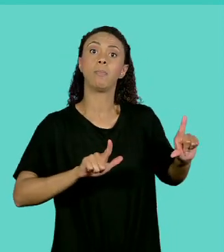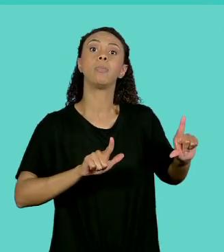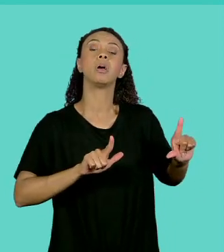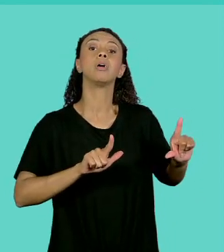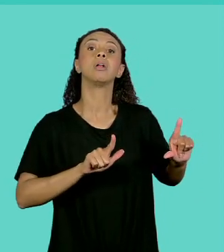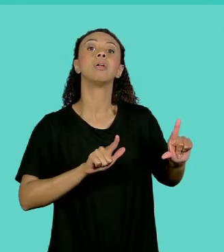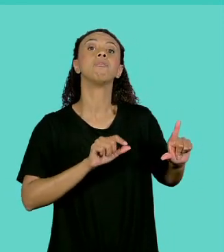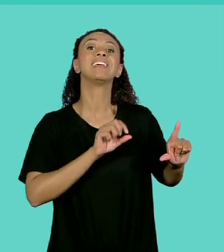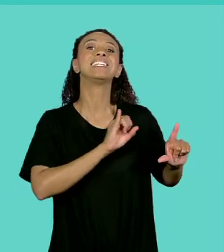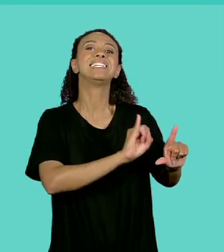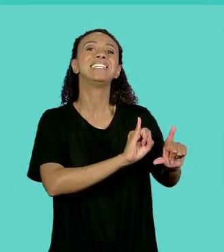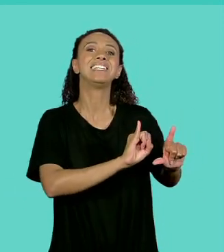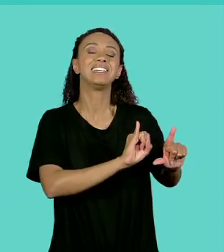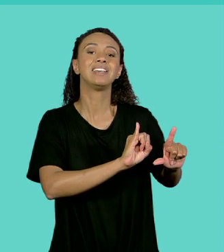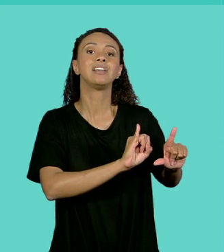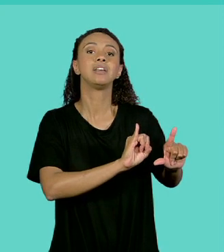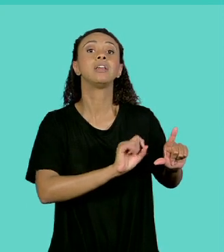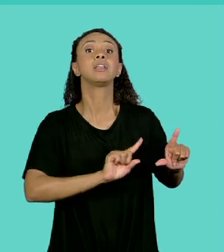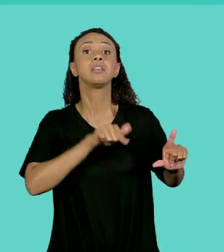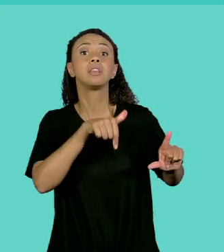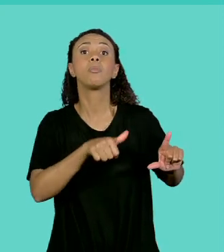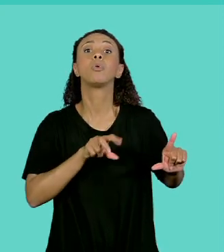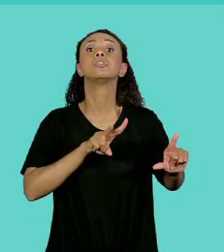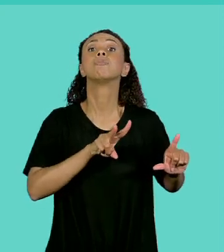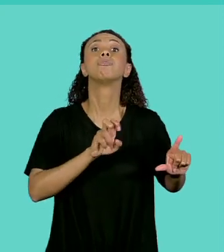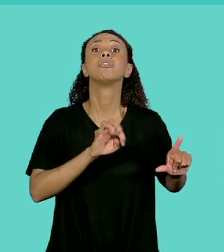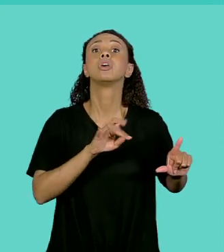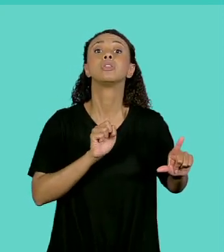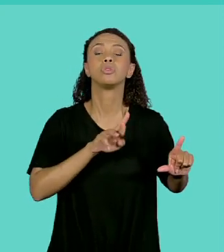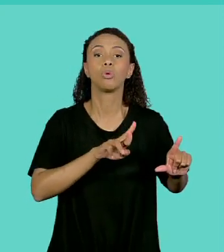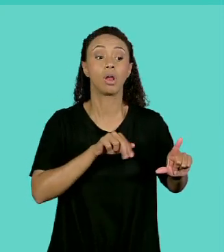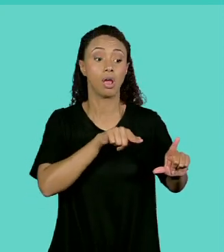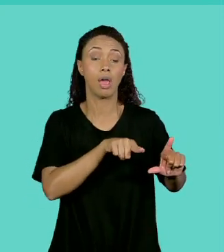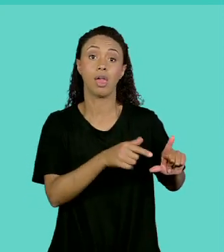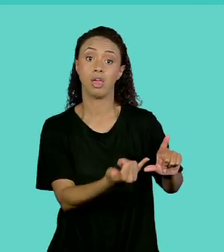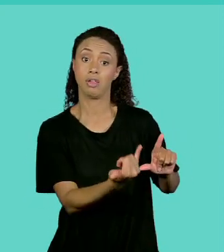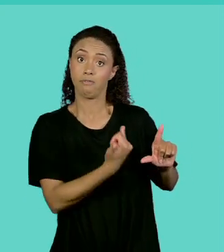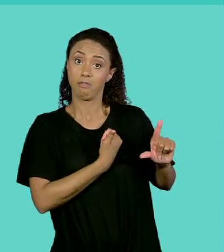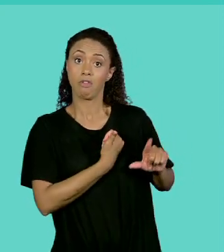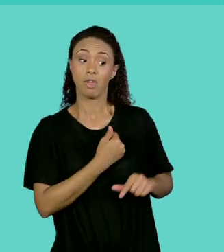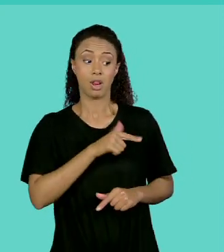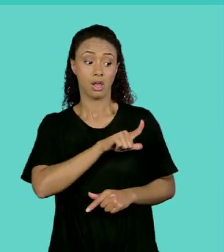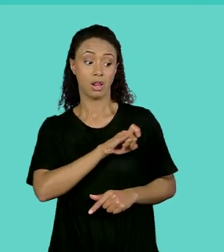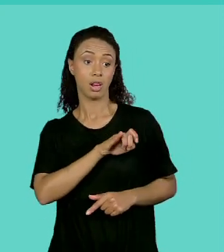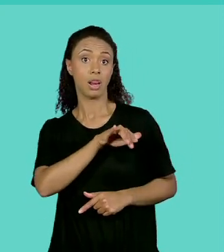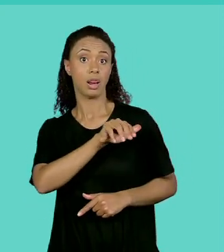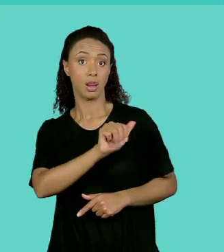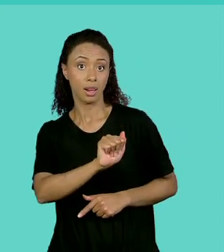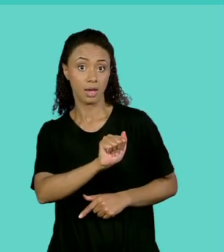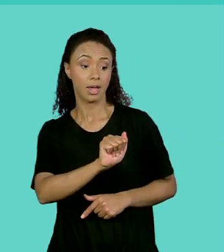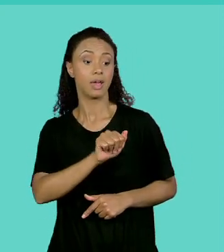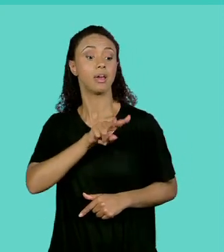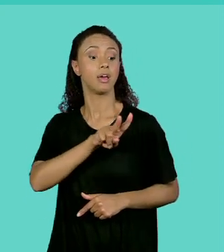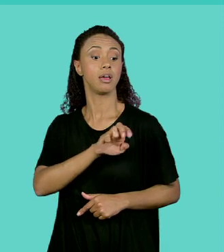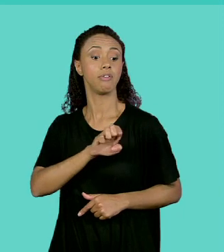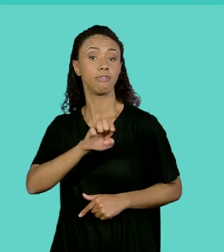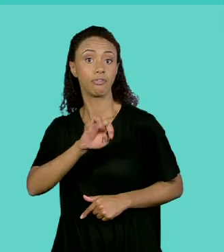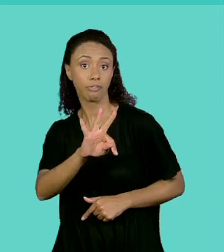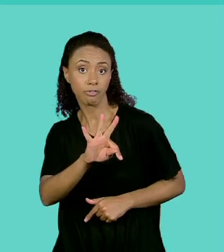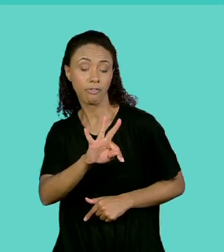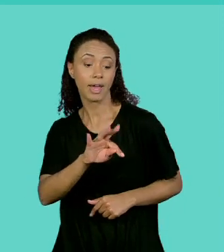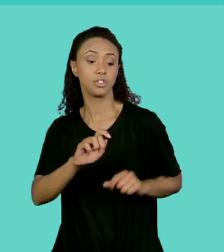vou ler a posição do vetor. Leia o vet, que é o nome do nosso vagão, e entre colchetes a posição I.